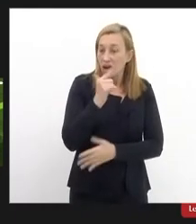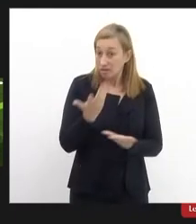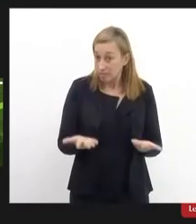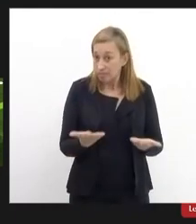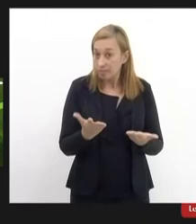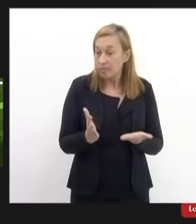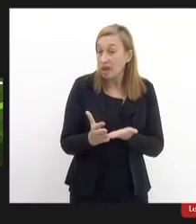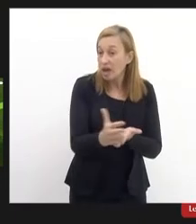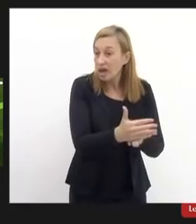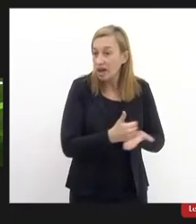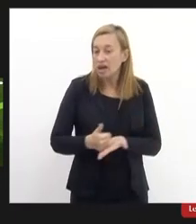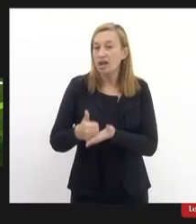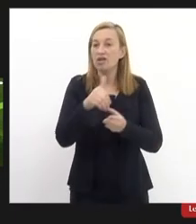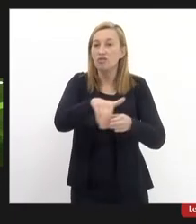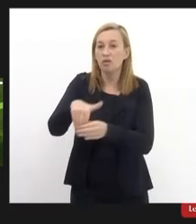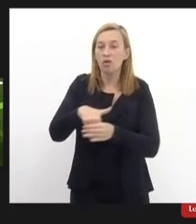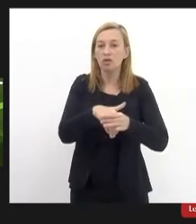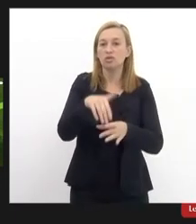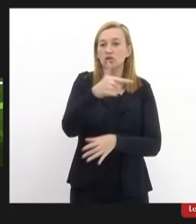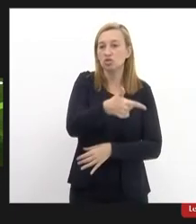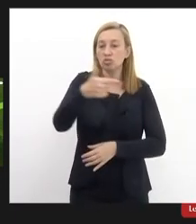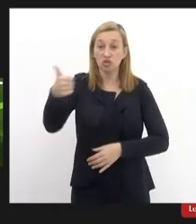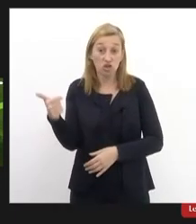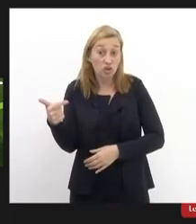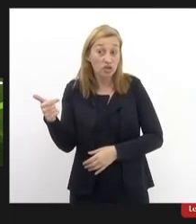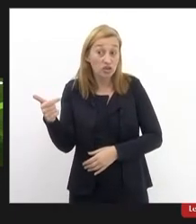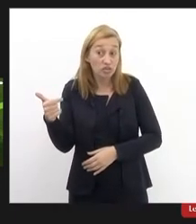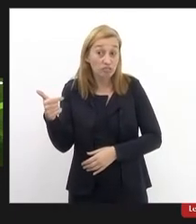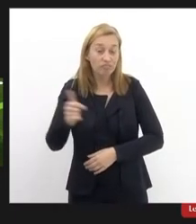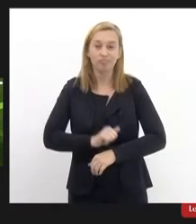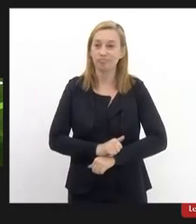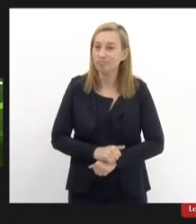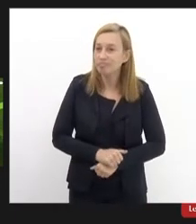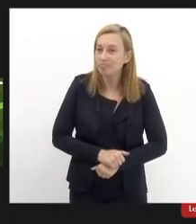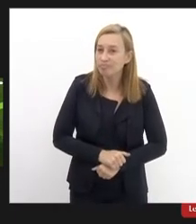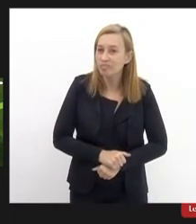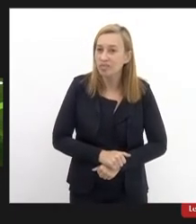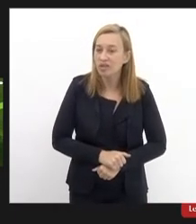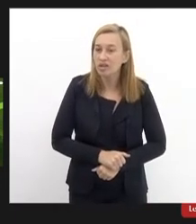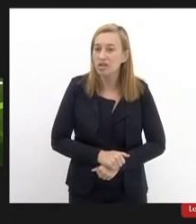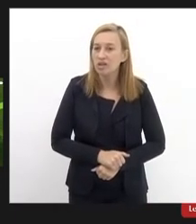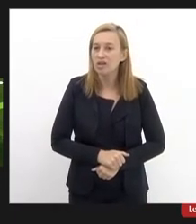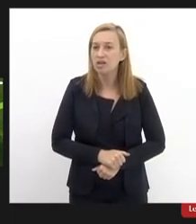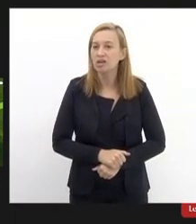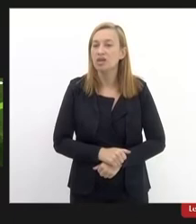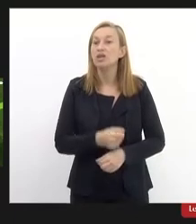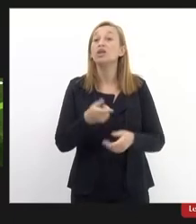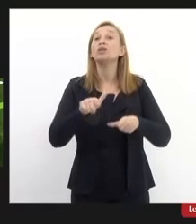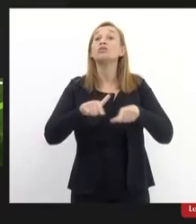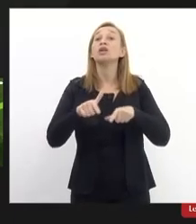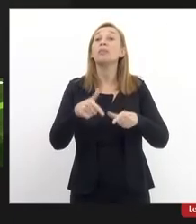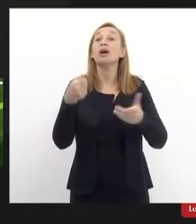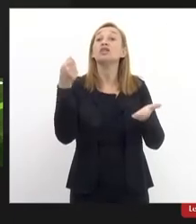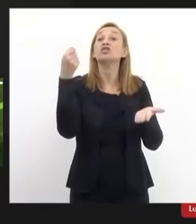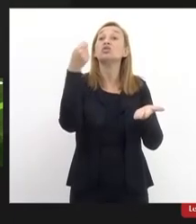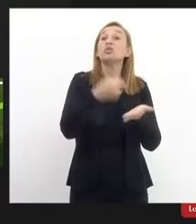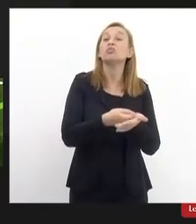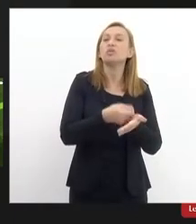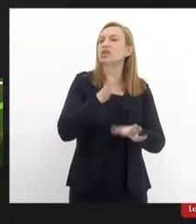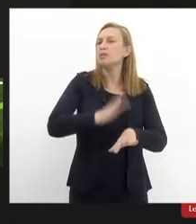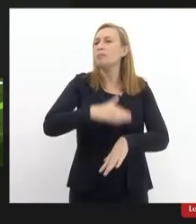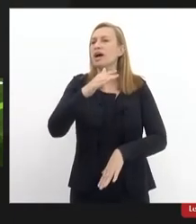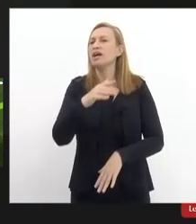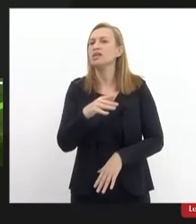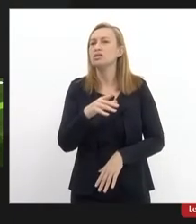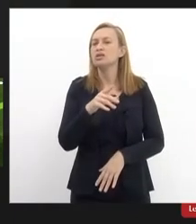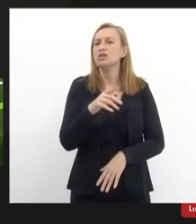para colher votos nas urnas de 2022 e o dever de cumprir uma sentença de mais de uma década